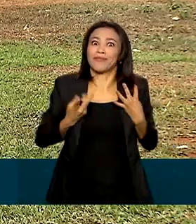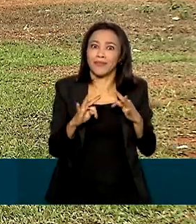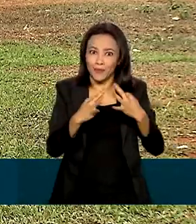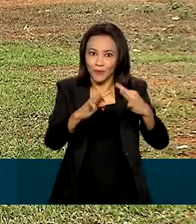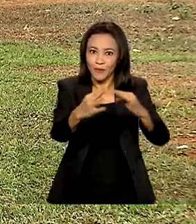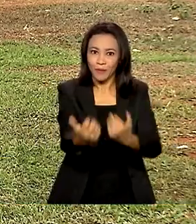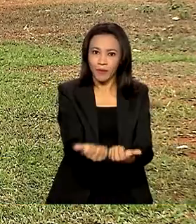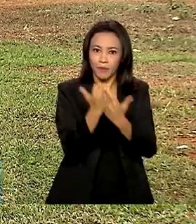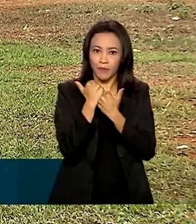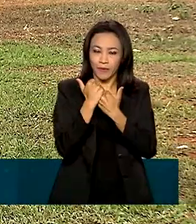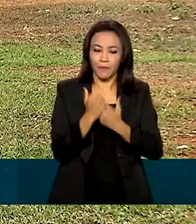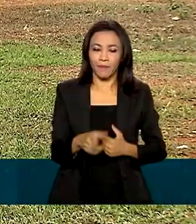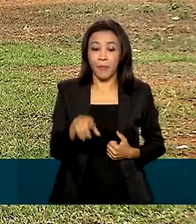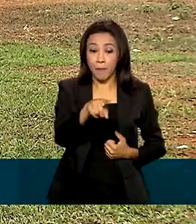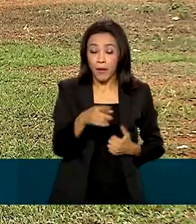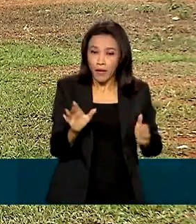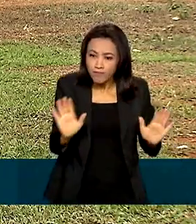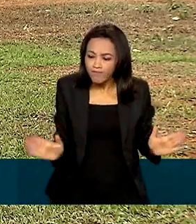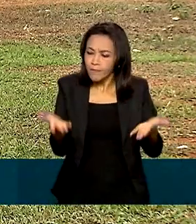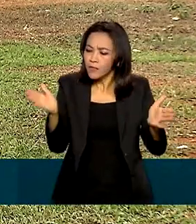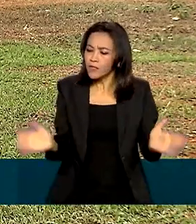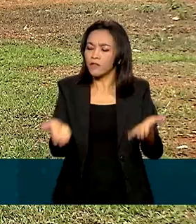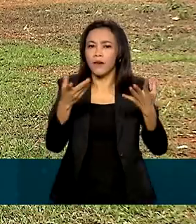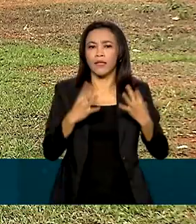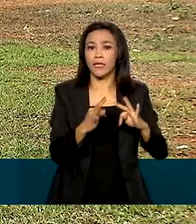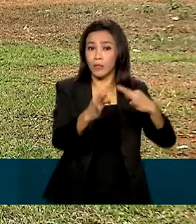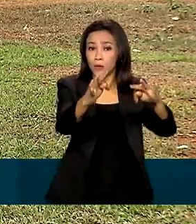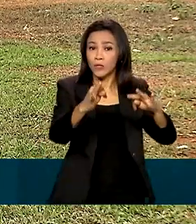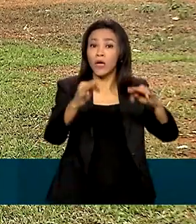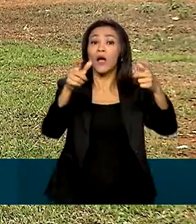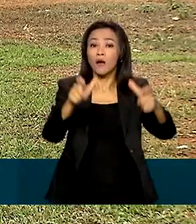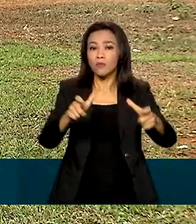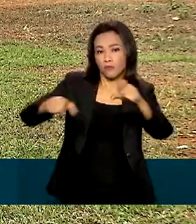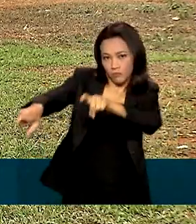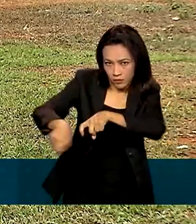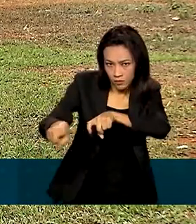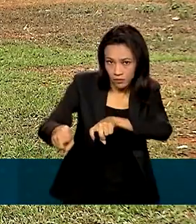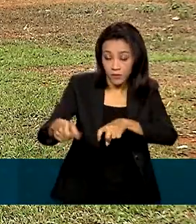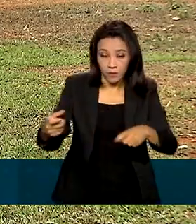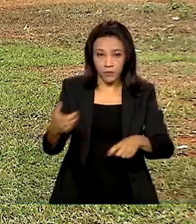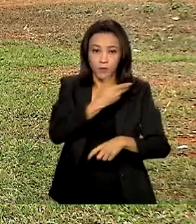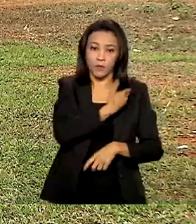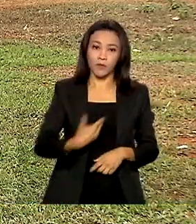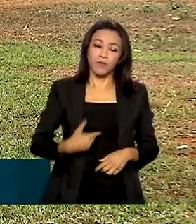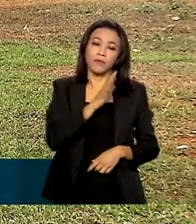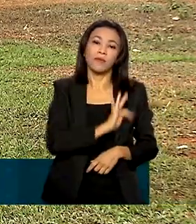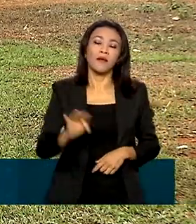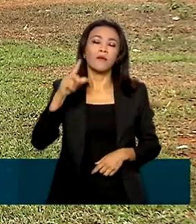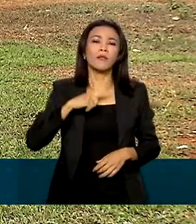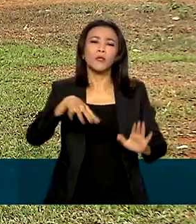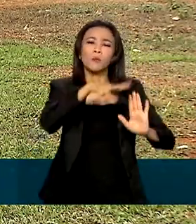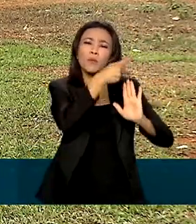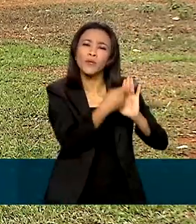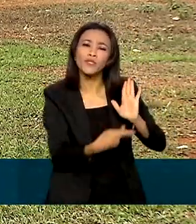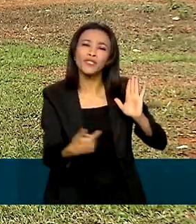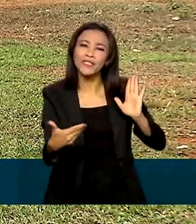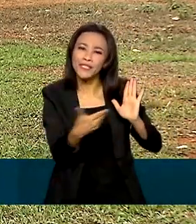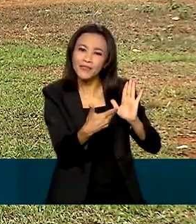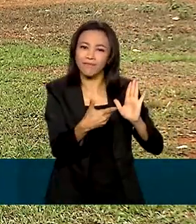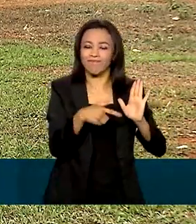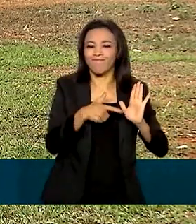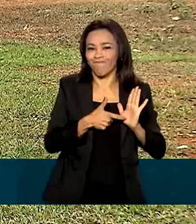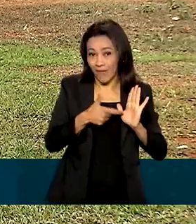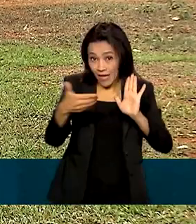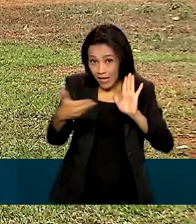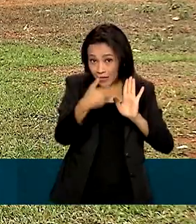impulsionar o uso da tecnologia e da inovação no campo, o governo federal conta com o projeto AgroNordeste Digital.